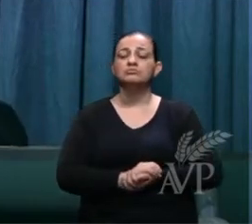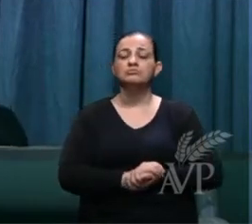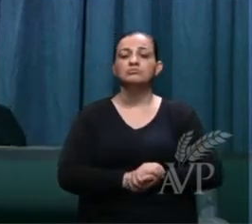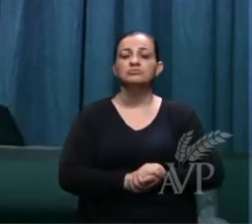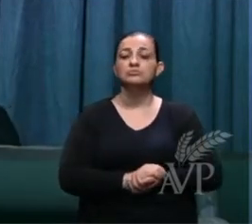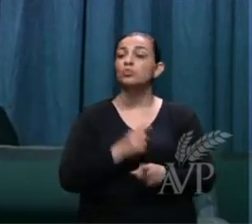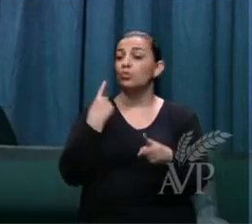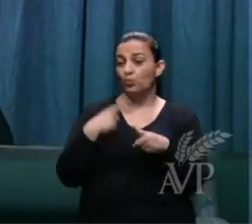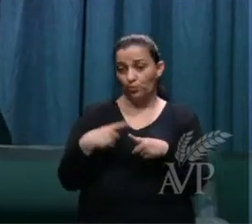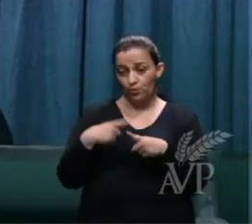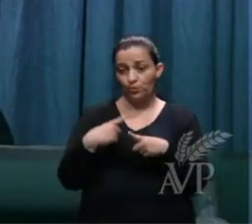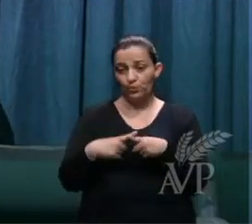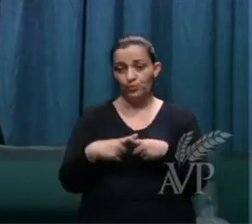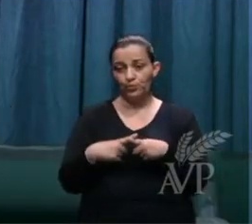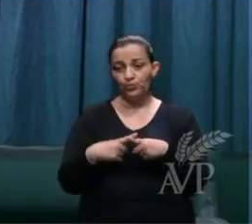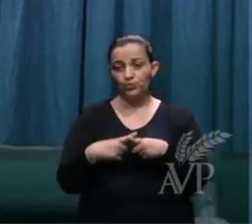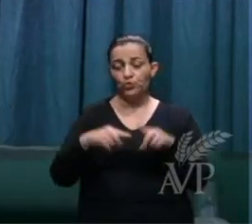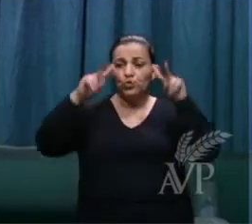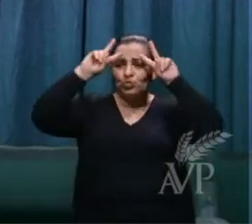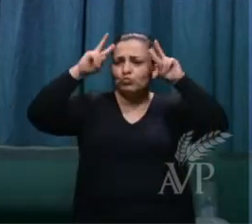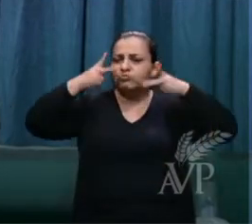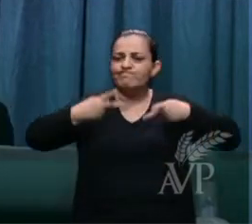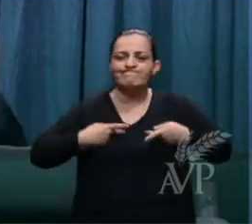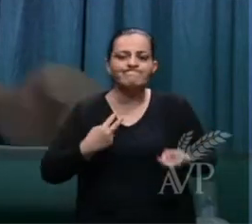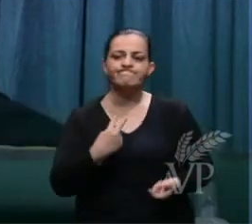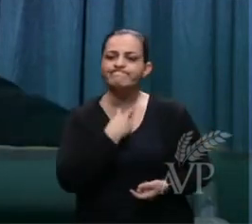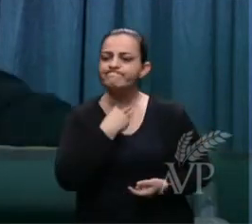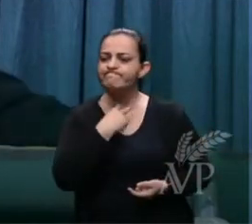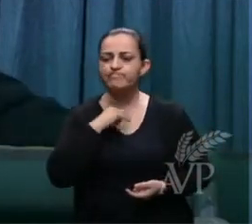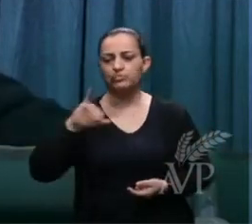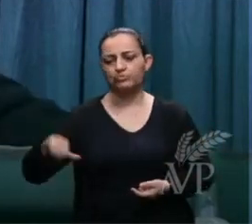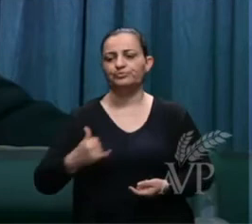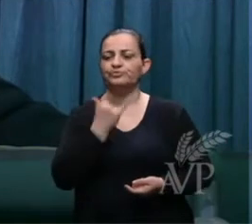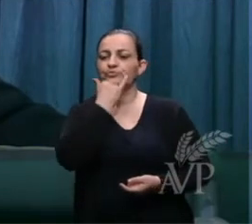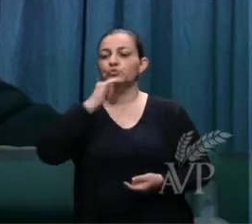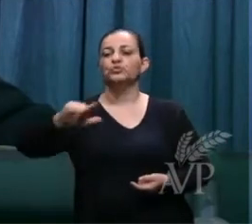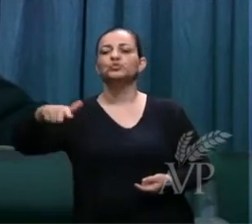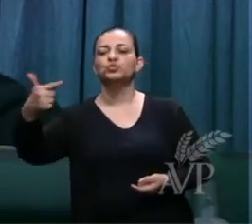porque humano não pode justificar o outro